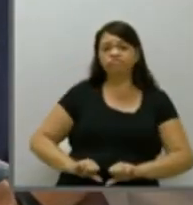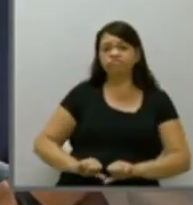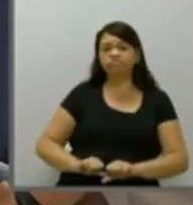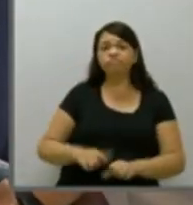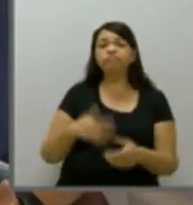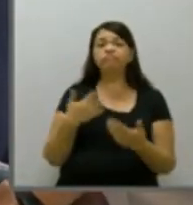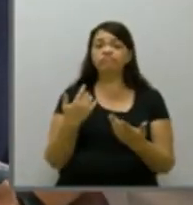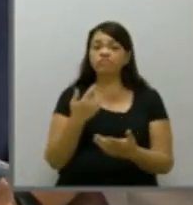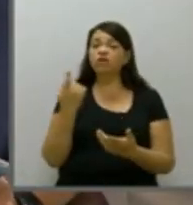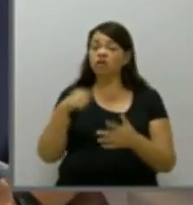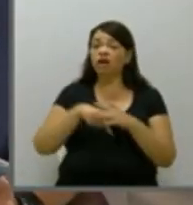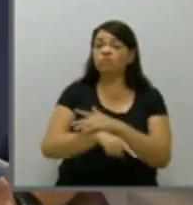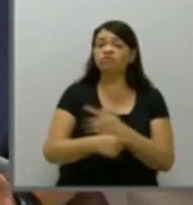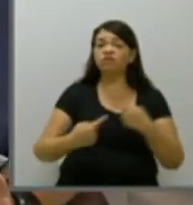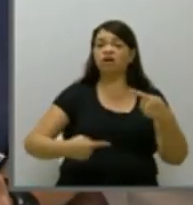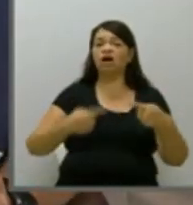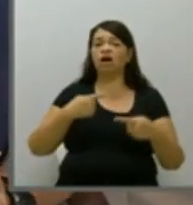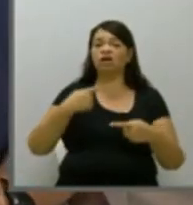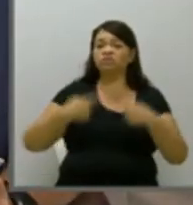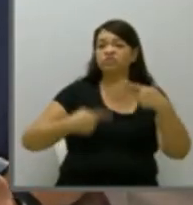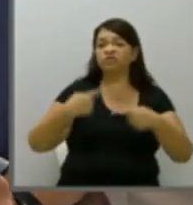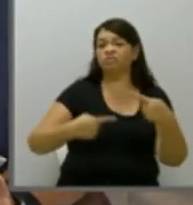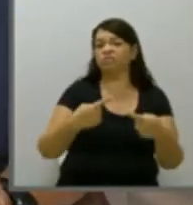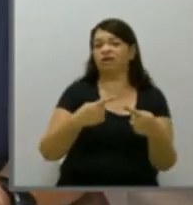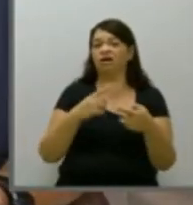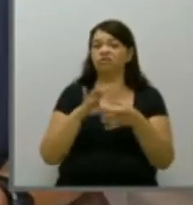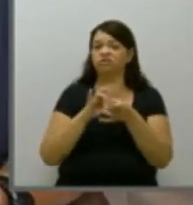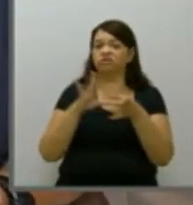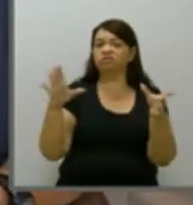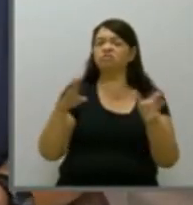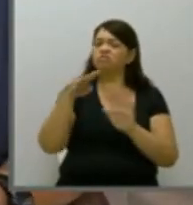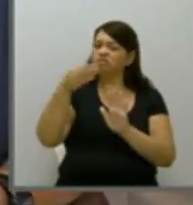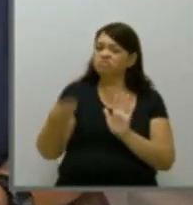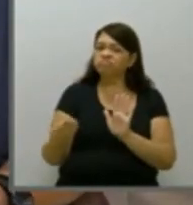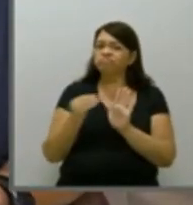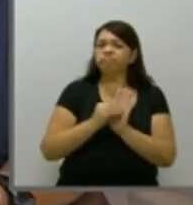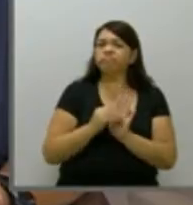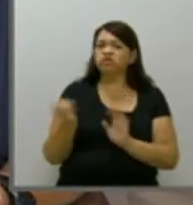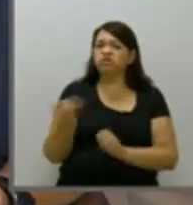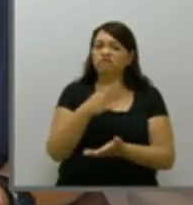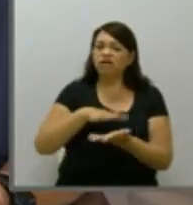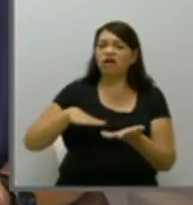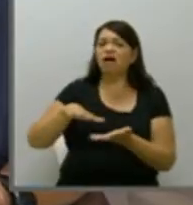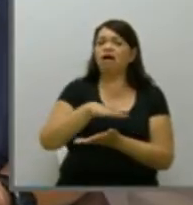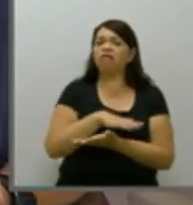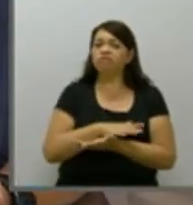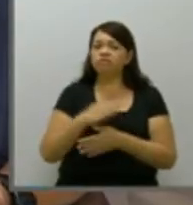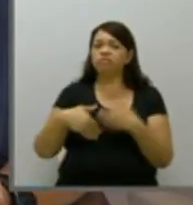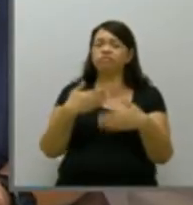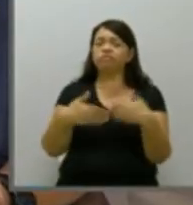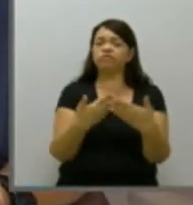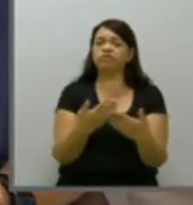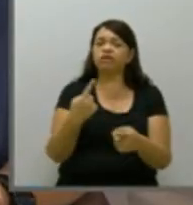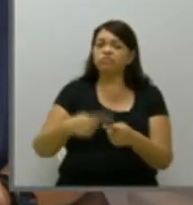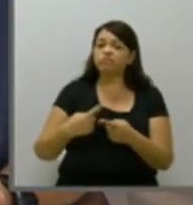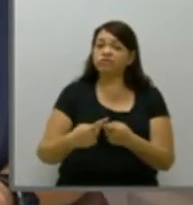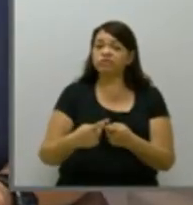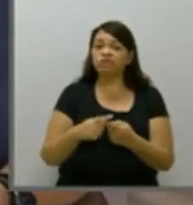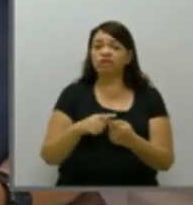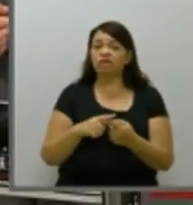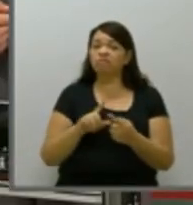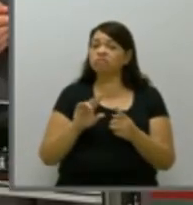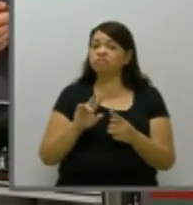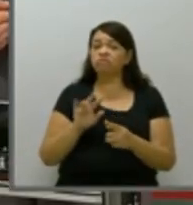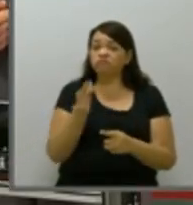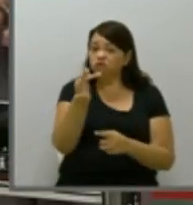aprofundar um debate democrático sobre a segurança e pautar uma nova realidade para esse processo, porque senão a tendência é só piorar.